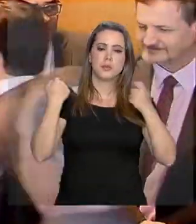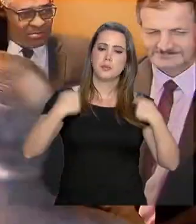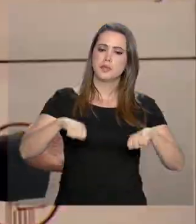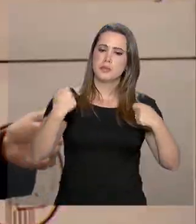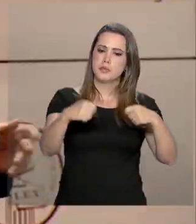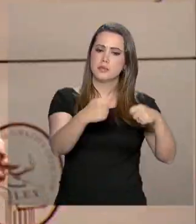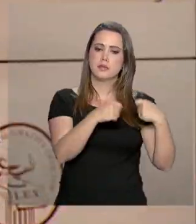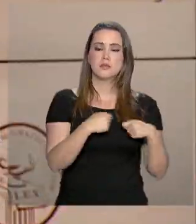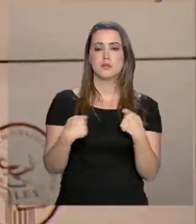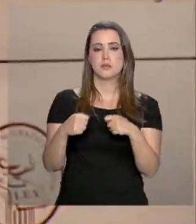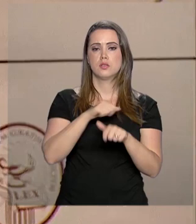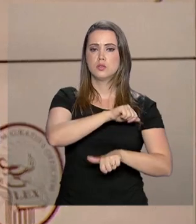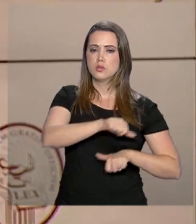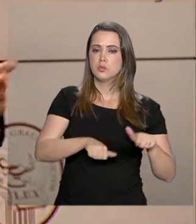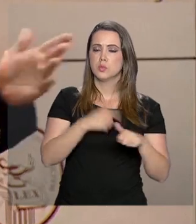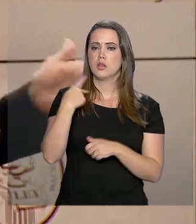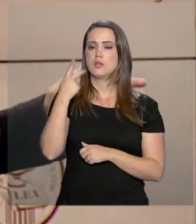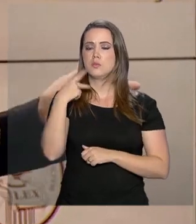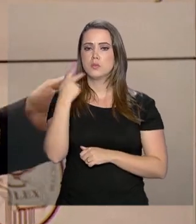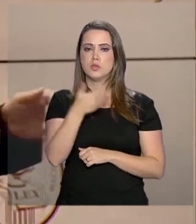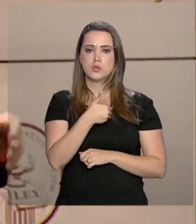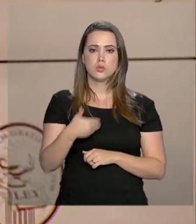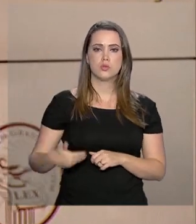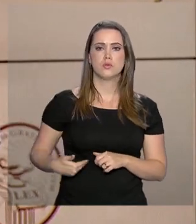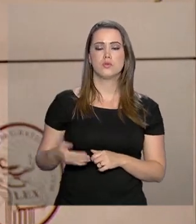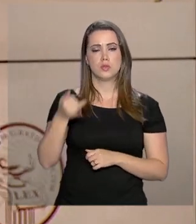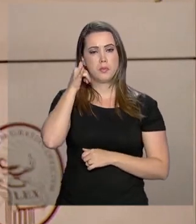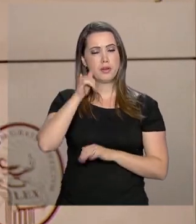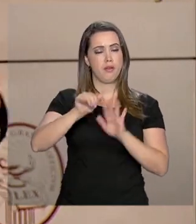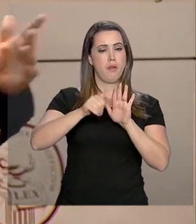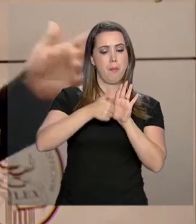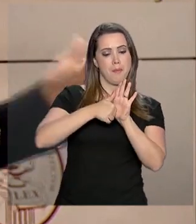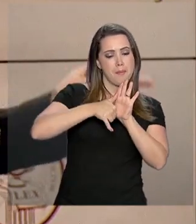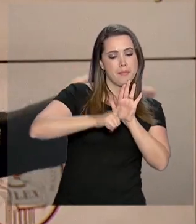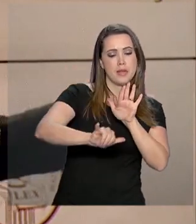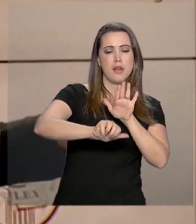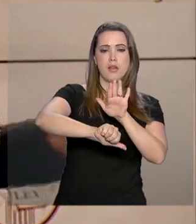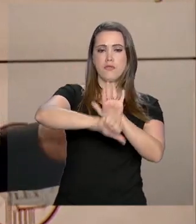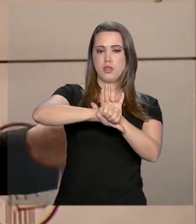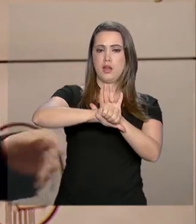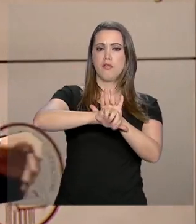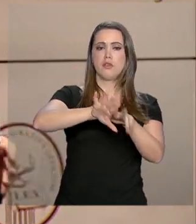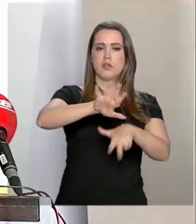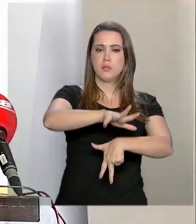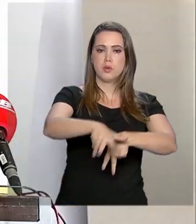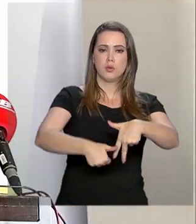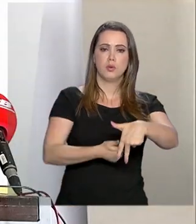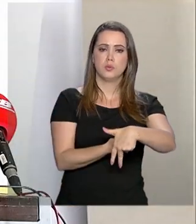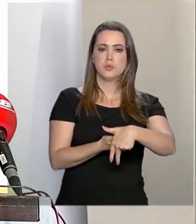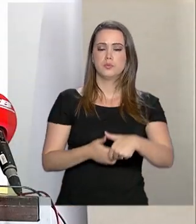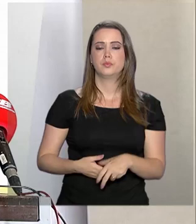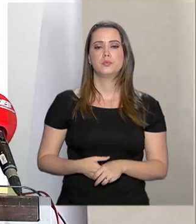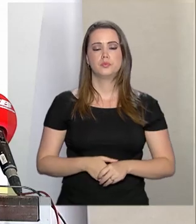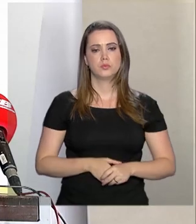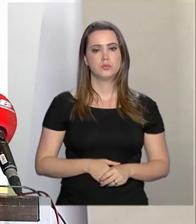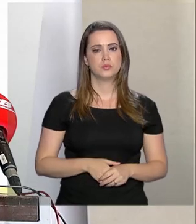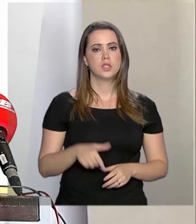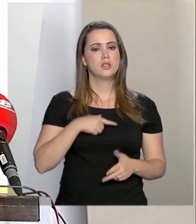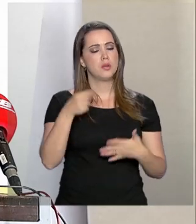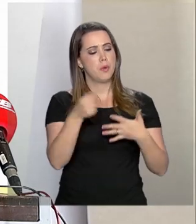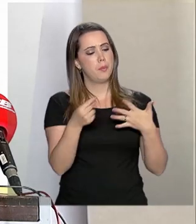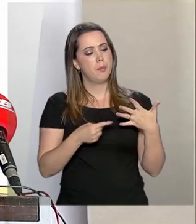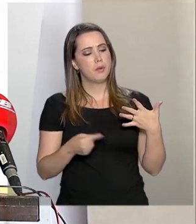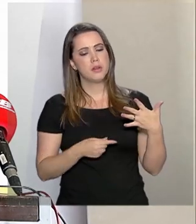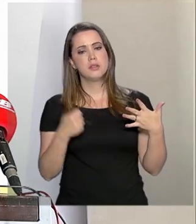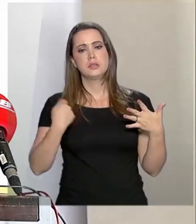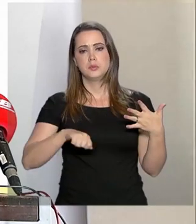necessidade de se mudar as políticas públicas de combate ao crime e à corrupção no país. Existe uma série de pontos